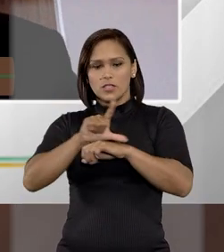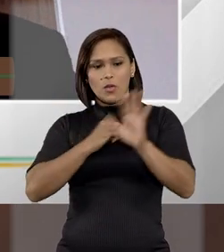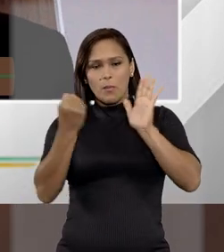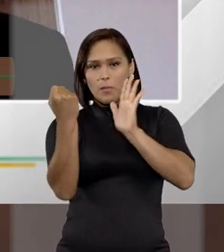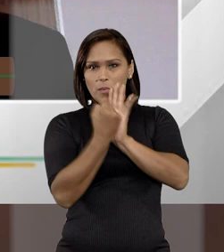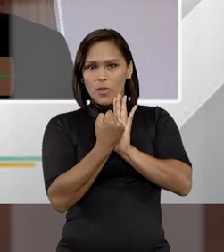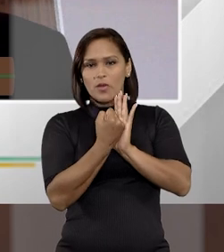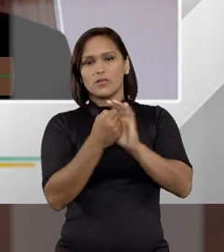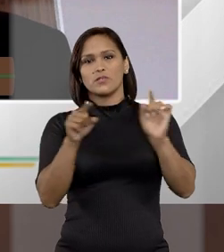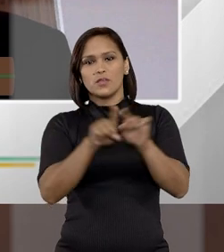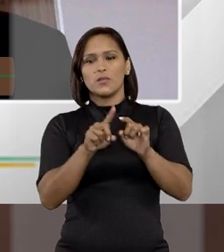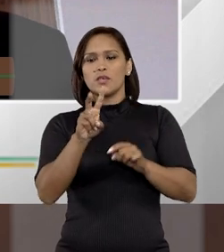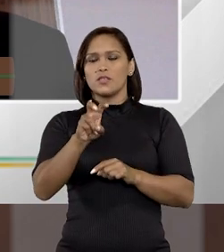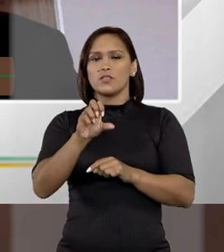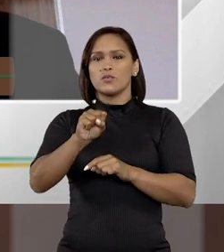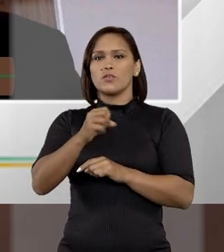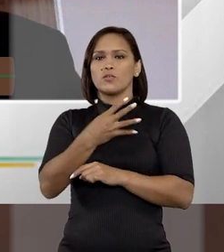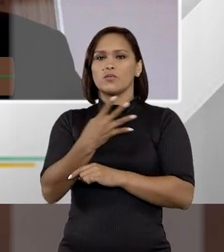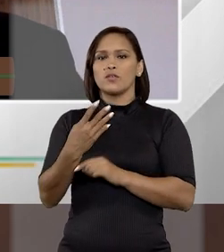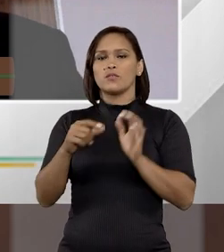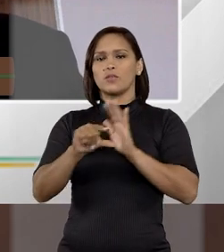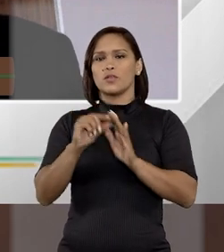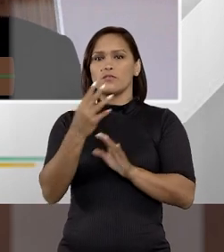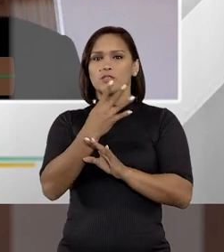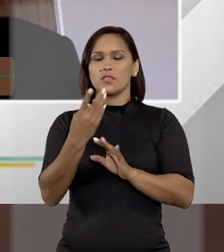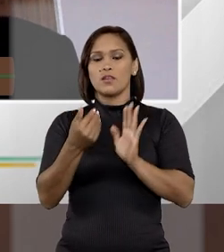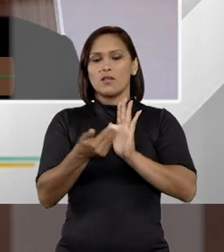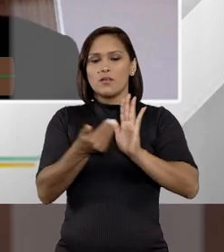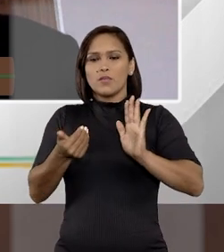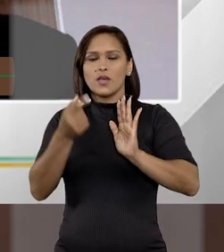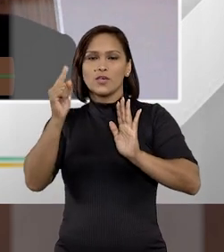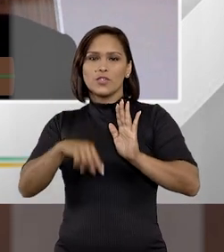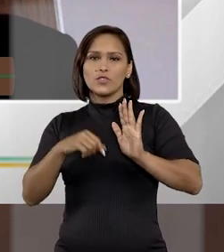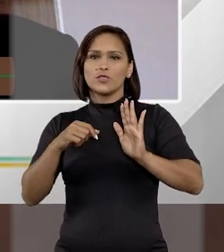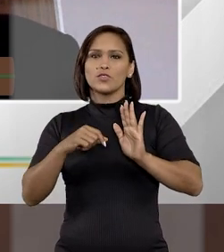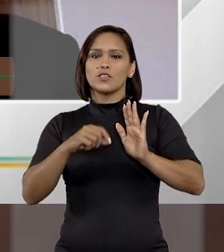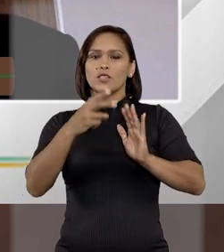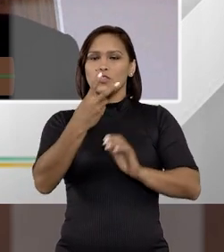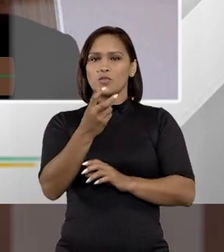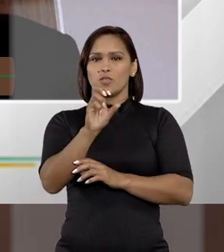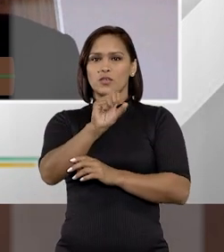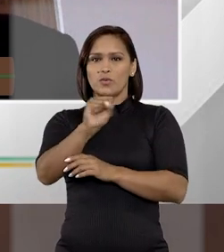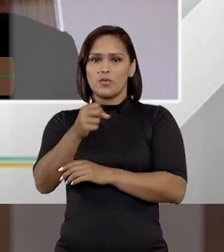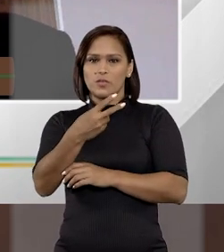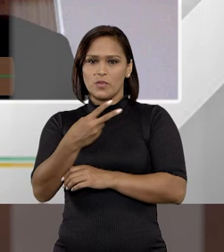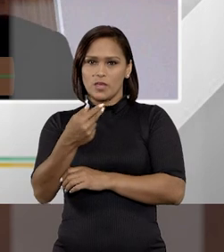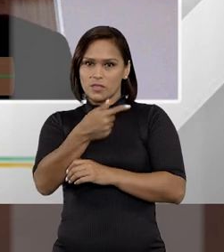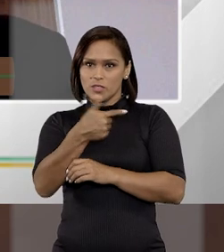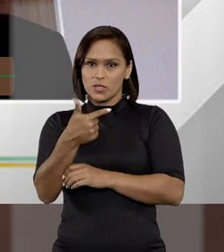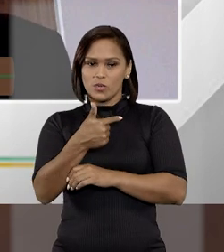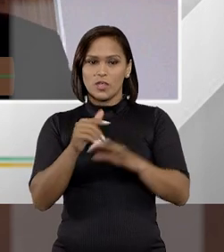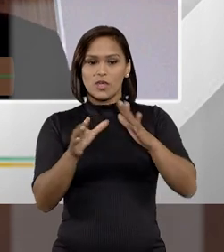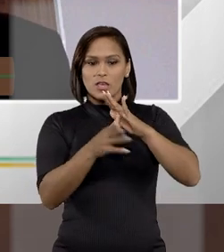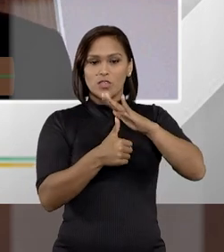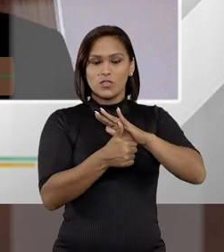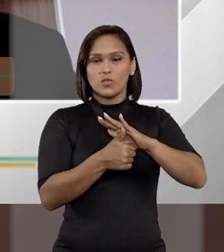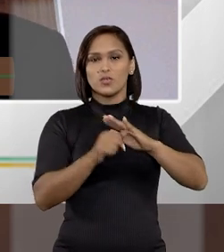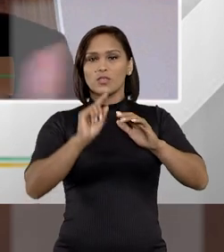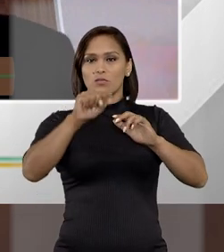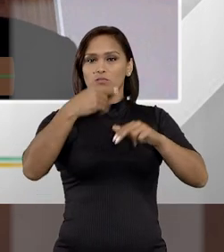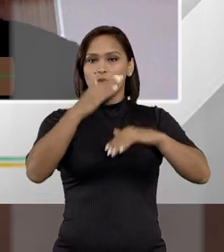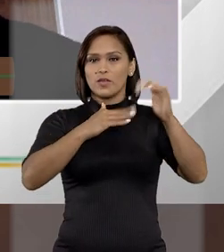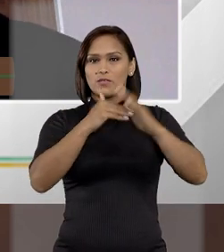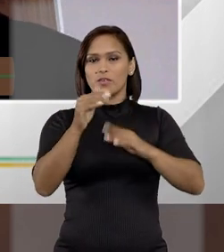sim, o rótulo de hediondo no 158 para o terceiro, mas retira o rótulo de hediondo no 158 para o segundo, que é a extorsão qualificada pela morte.